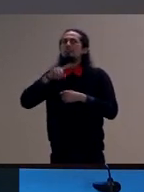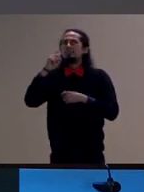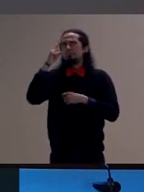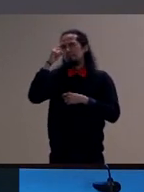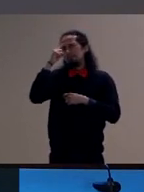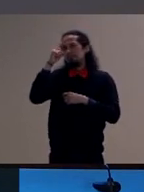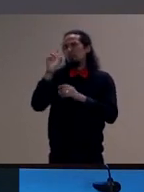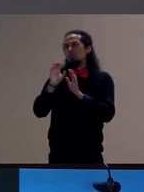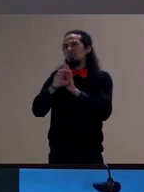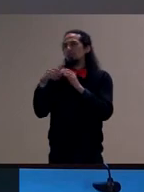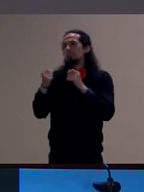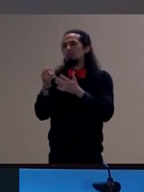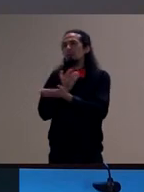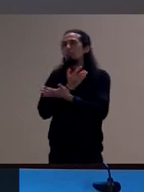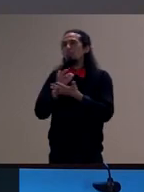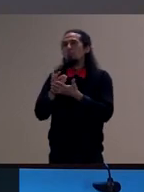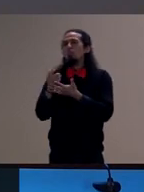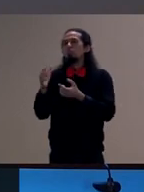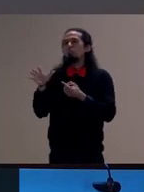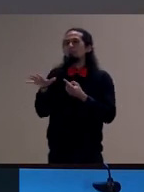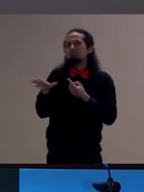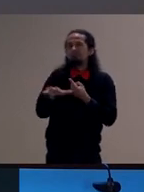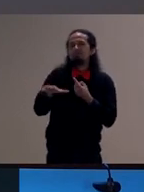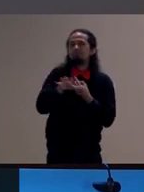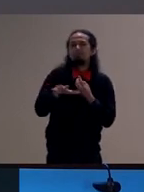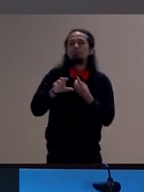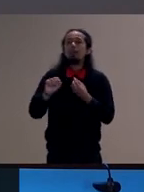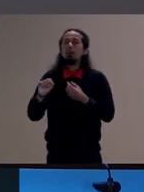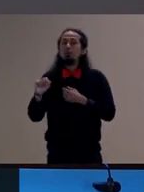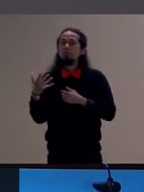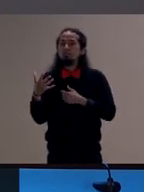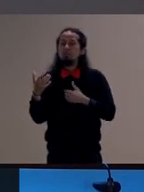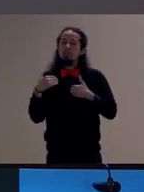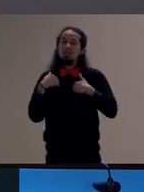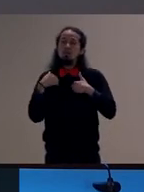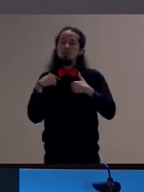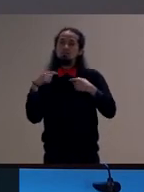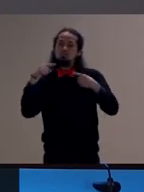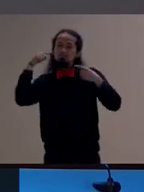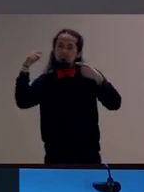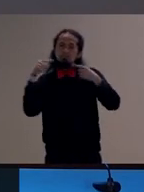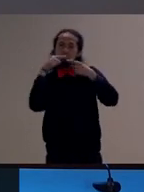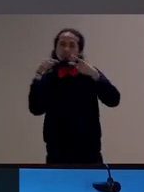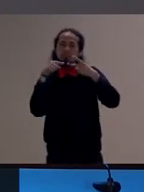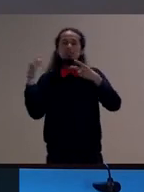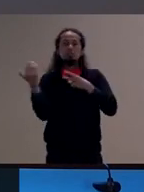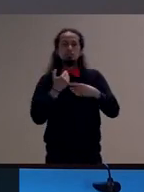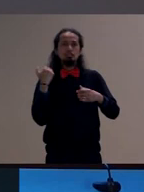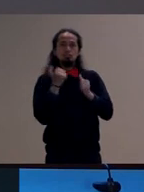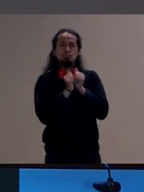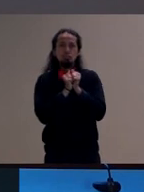que eu fui destacando alguns pontos para a gente pensar conjuntamente são pontos que